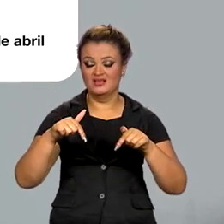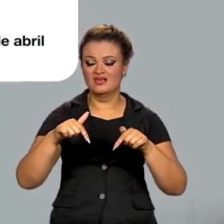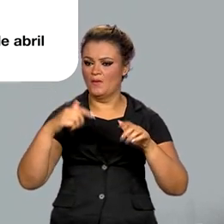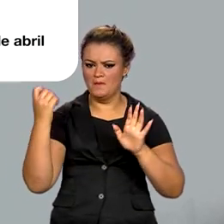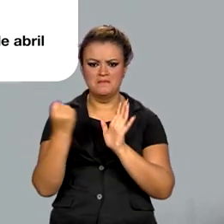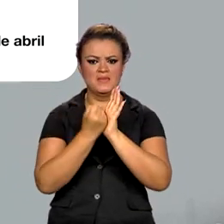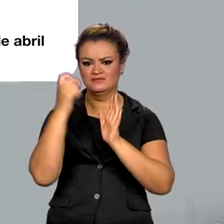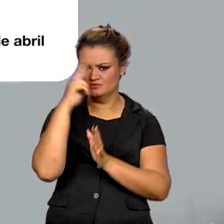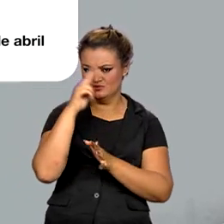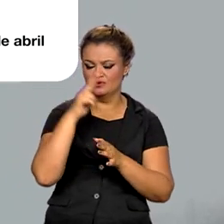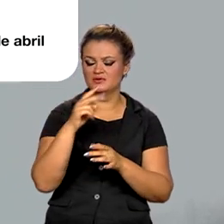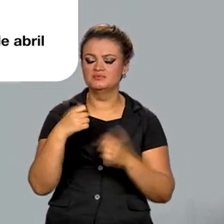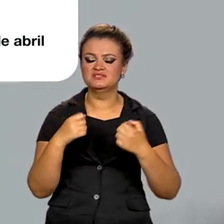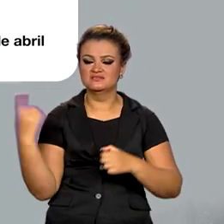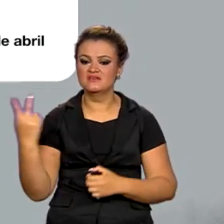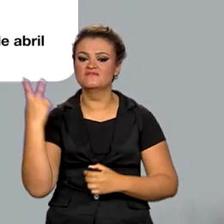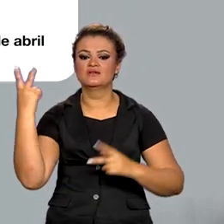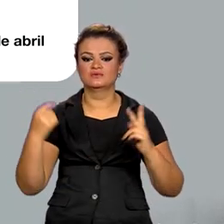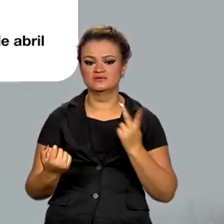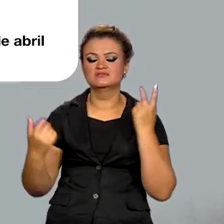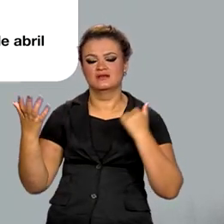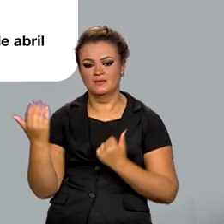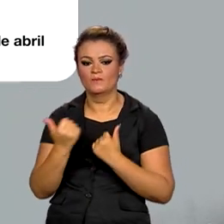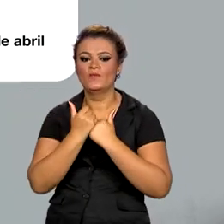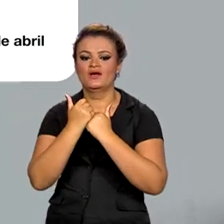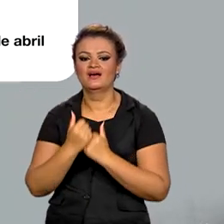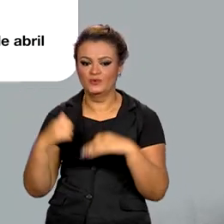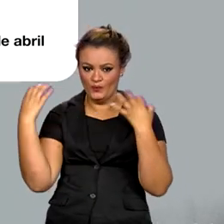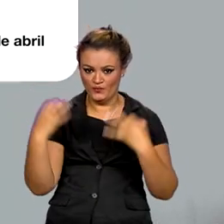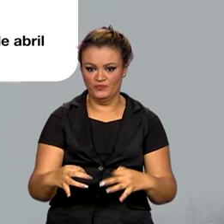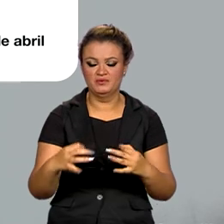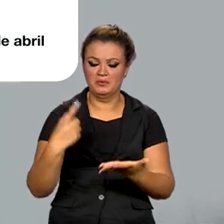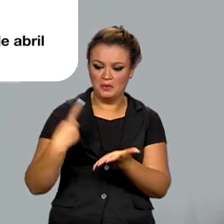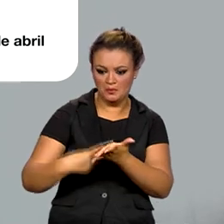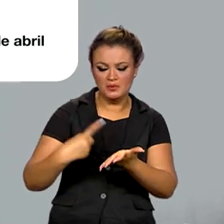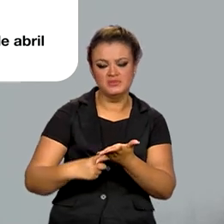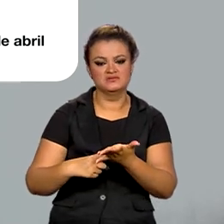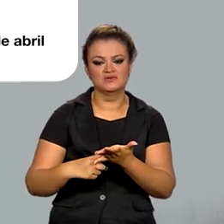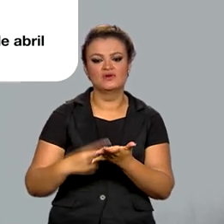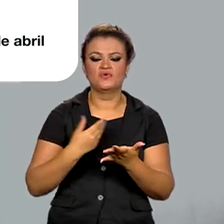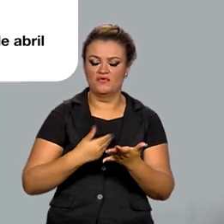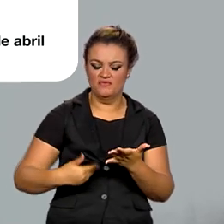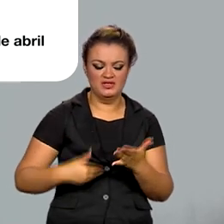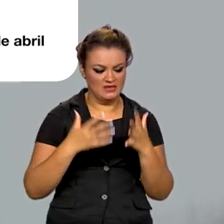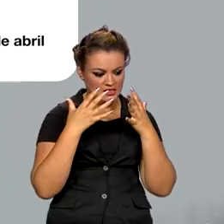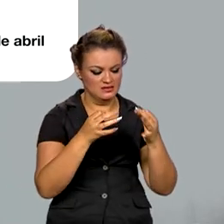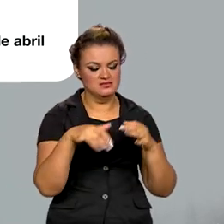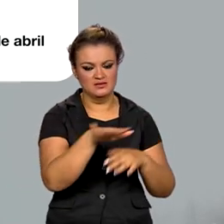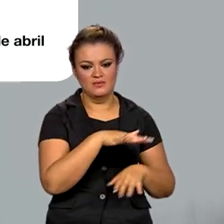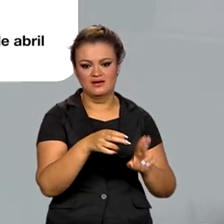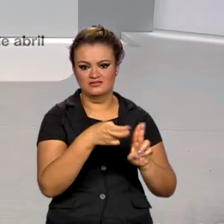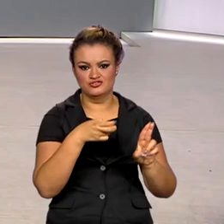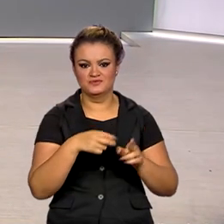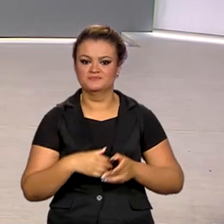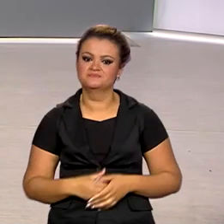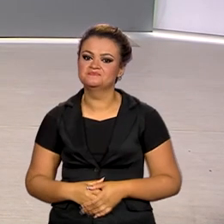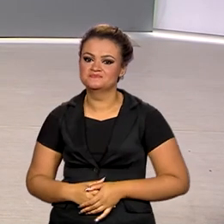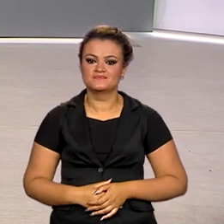histórica e deve ser valorizada e apoiada. E reafirma o compromisso do governo com os povos indígenas.